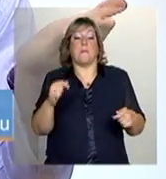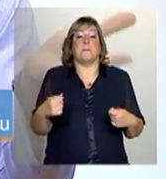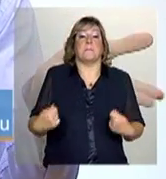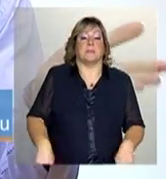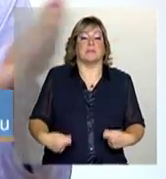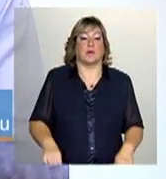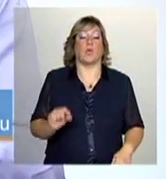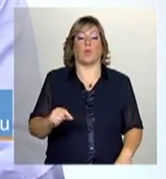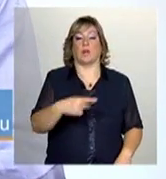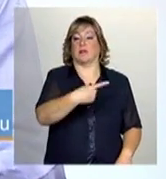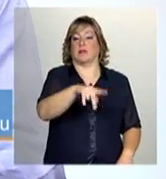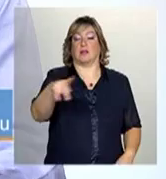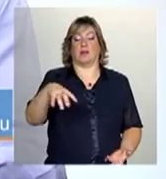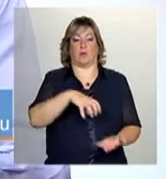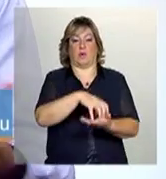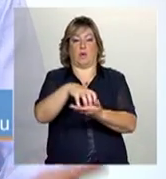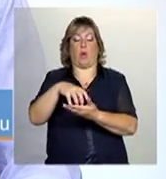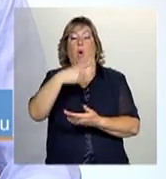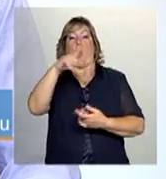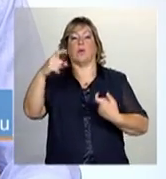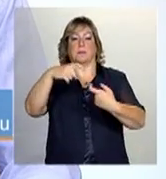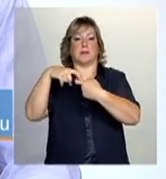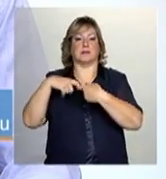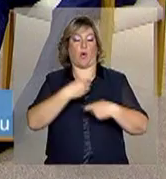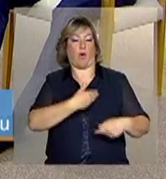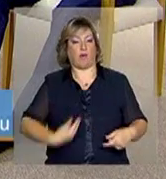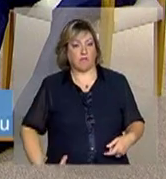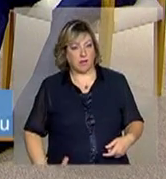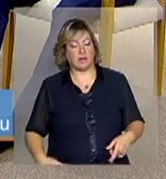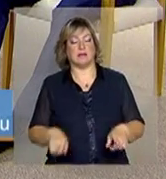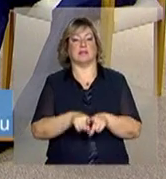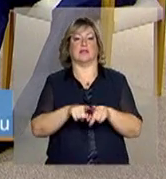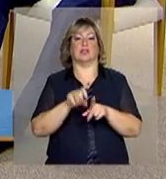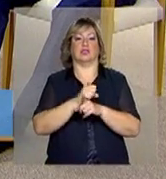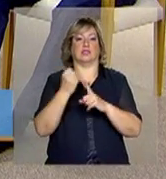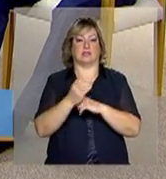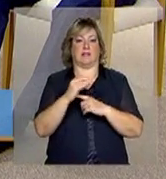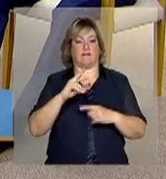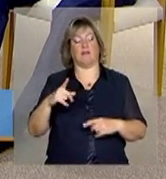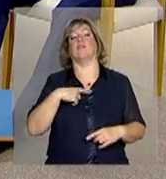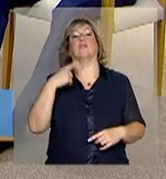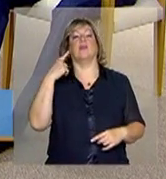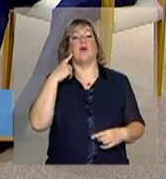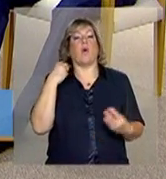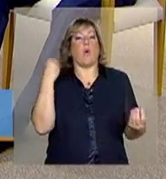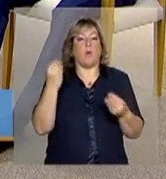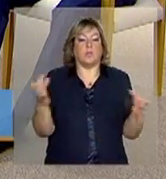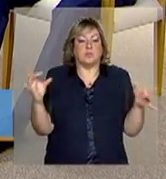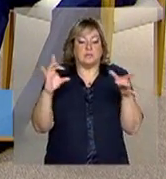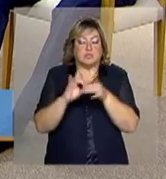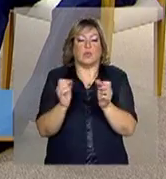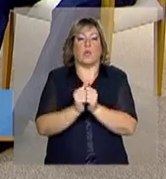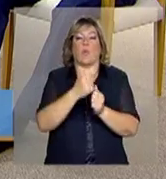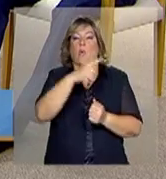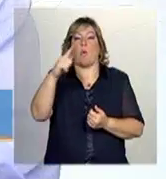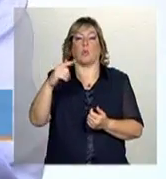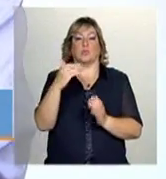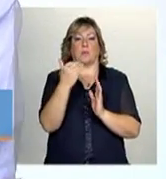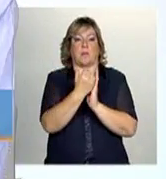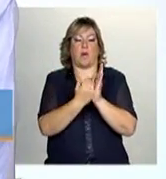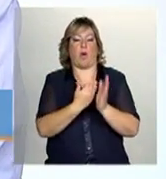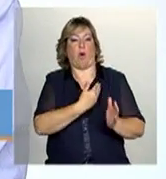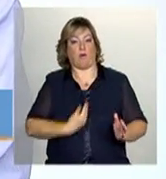a demanda que surge de outros parceiros do governo, às vezes até da sociedade civil, de sinergias que se criam com outros programas do governo.